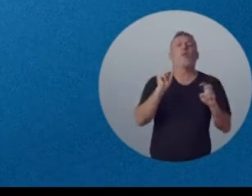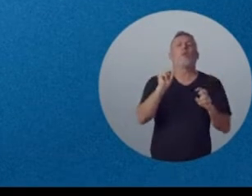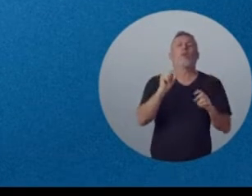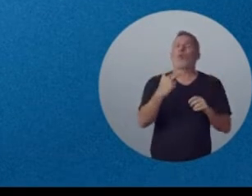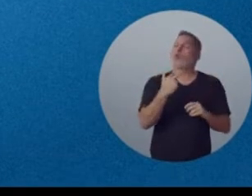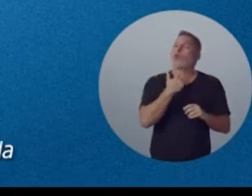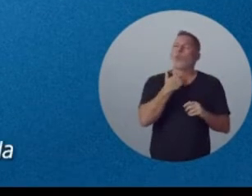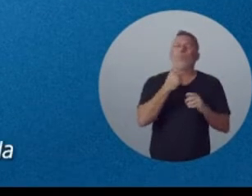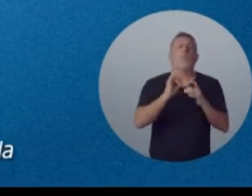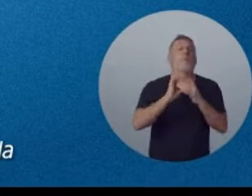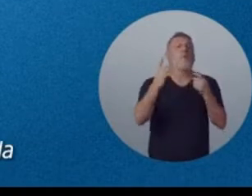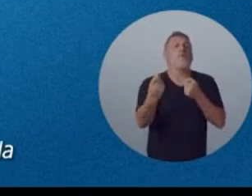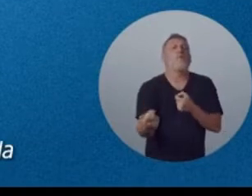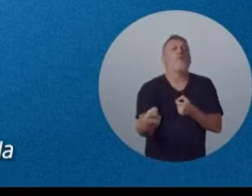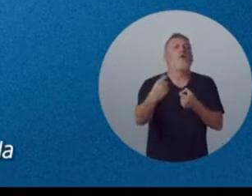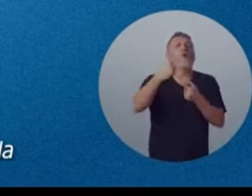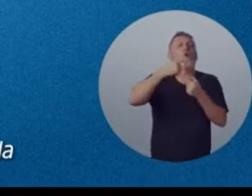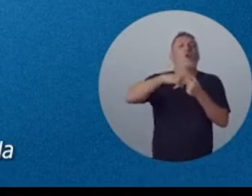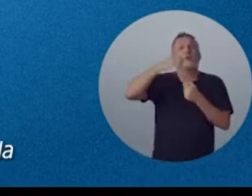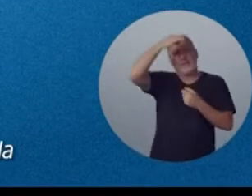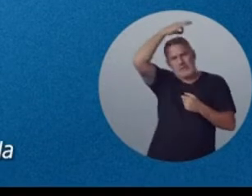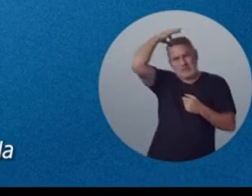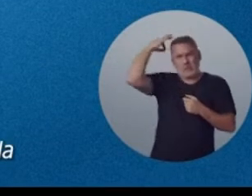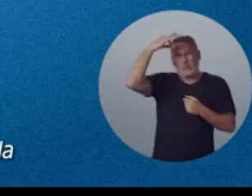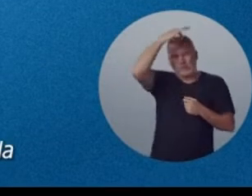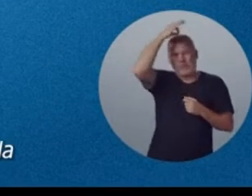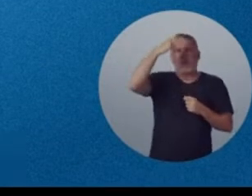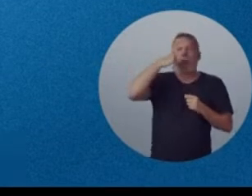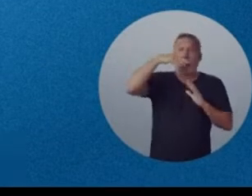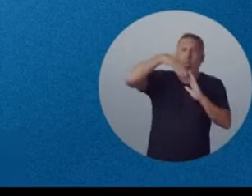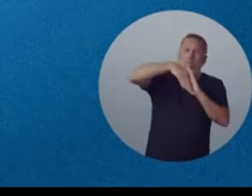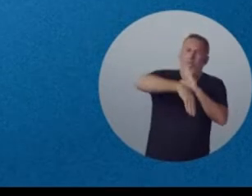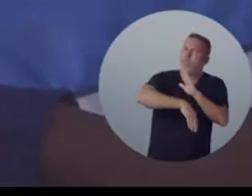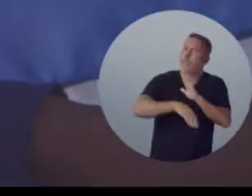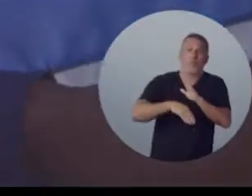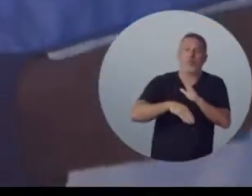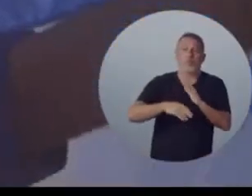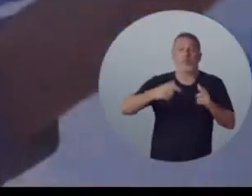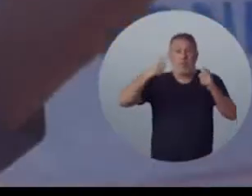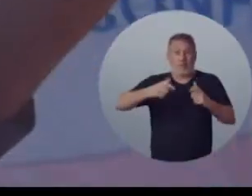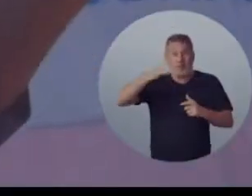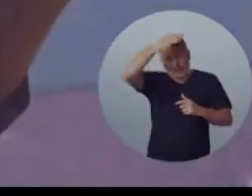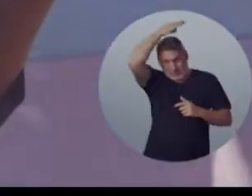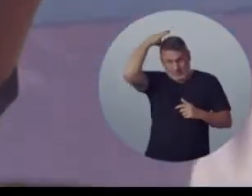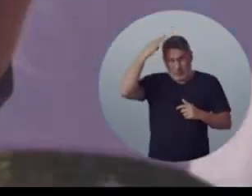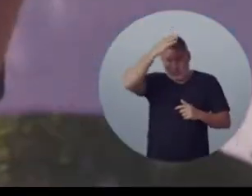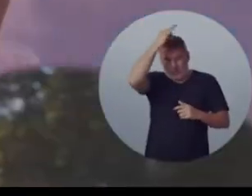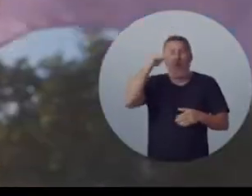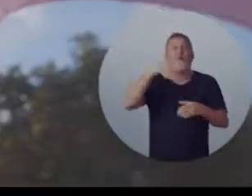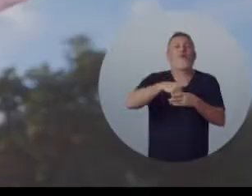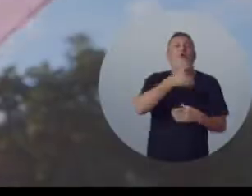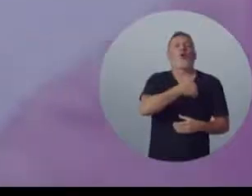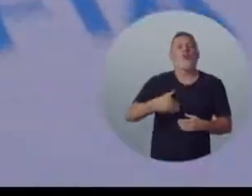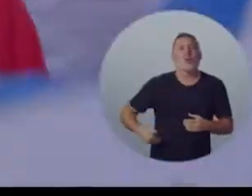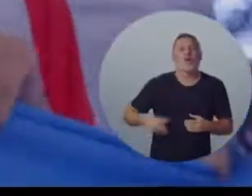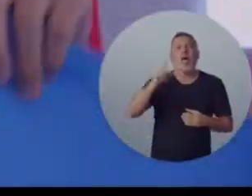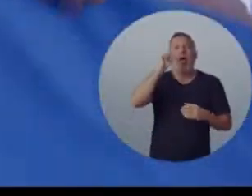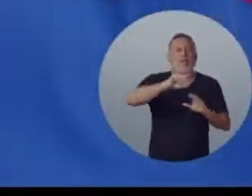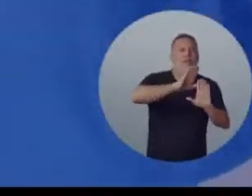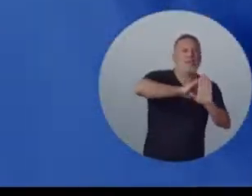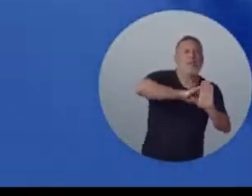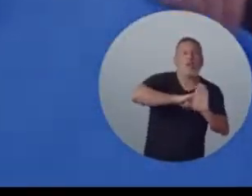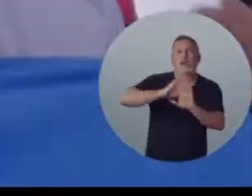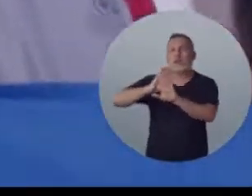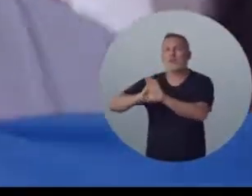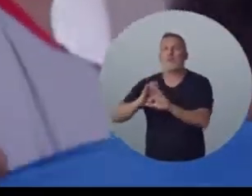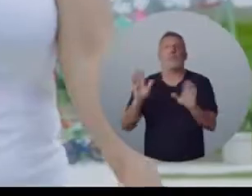onde dizem Não podemos permitir que nosso Estado retroceda. No Espírito Santo, a eleição para governador não é uma